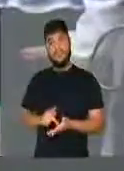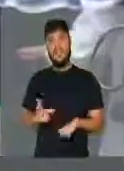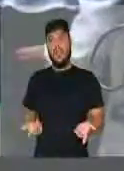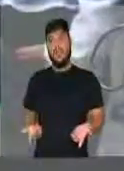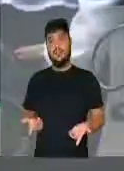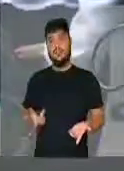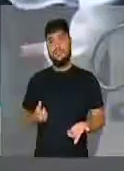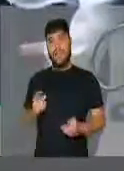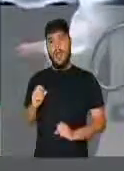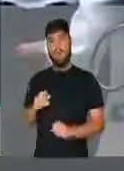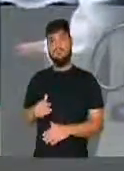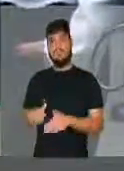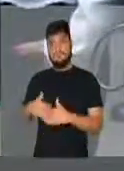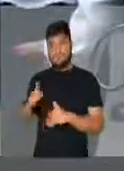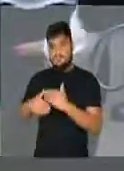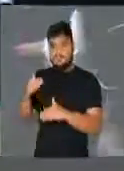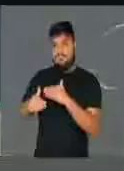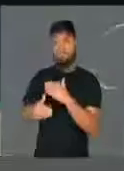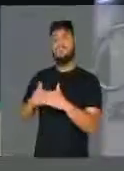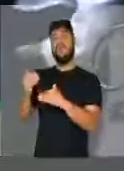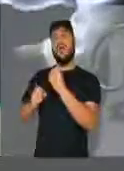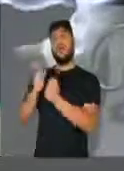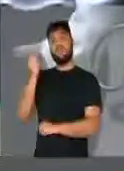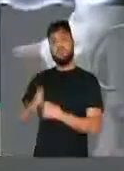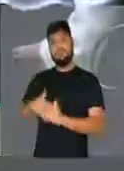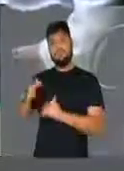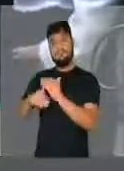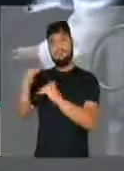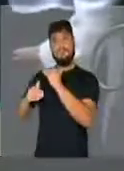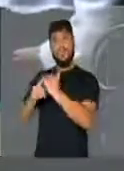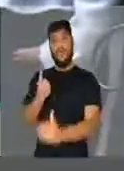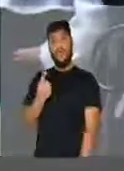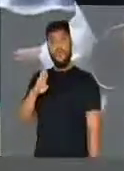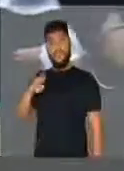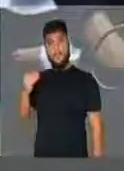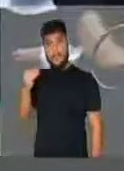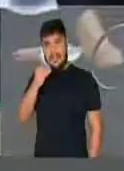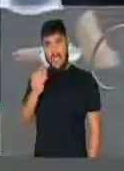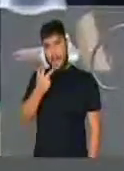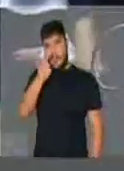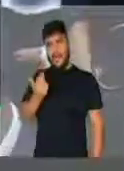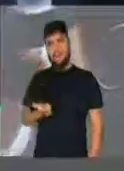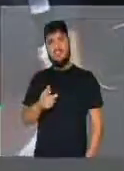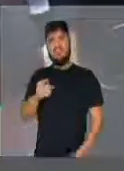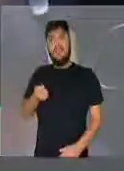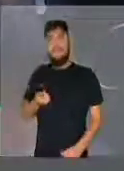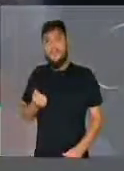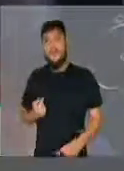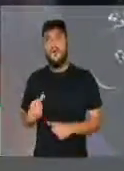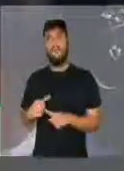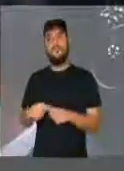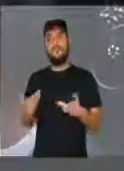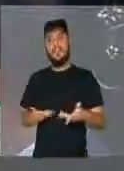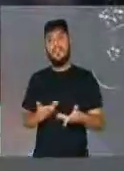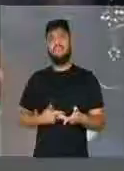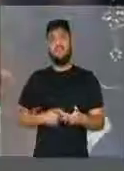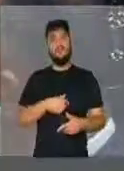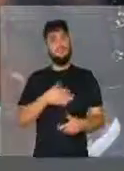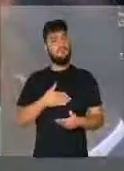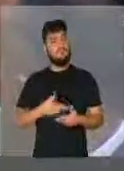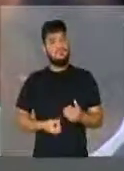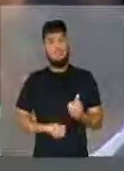aumenta, sabe o significa? Que um bilhão vai ser fichinha. Quanto mais explorarem novos poços,